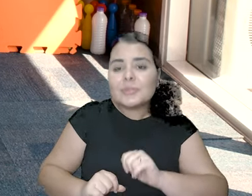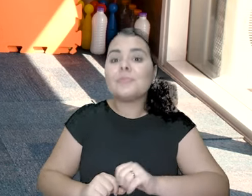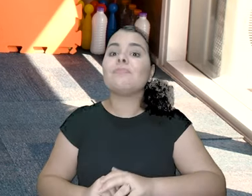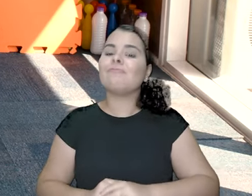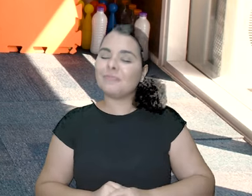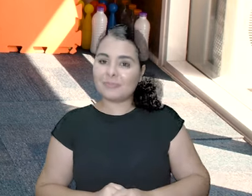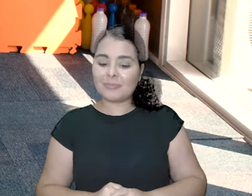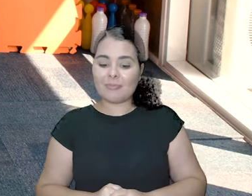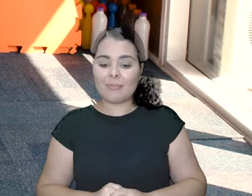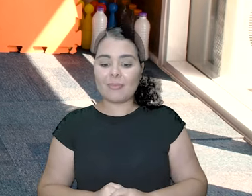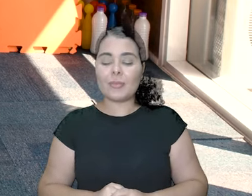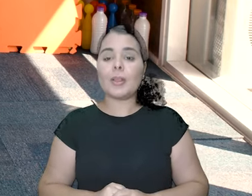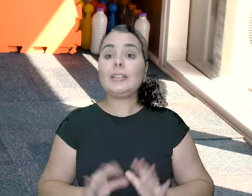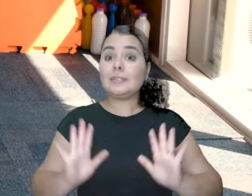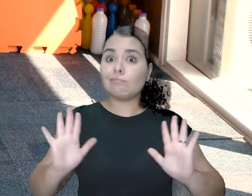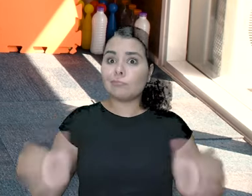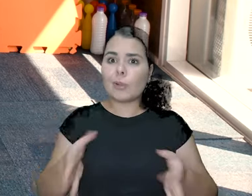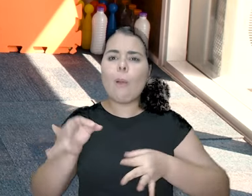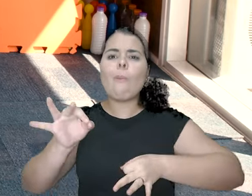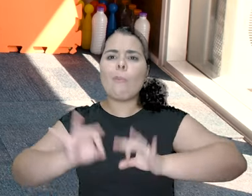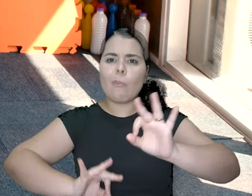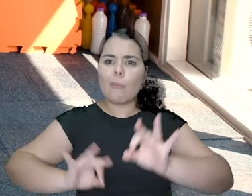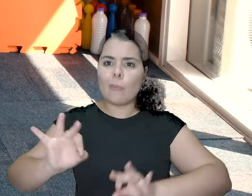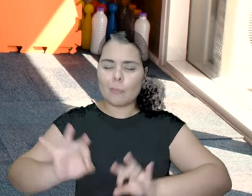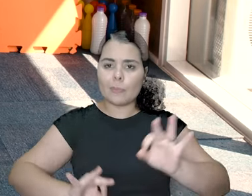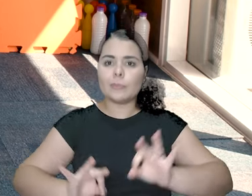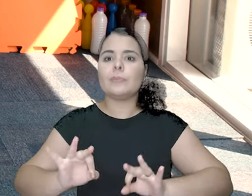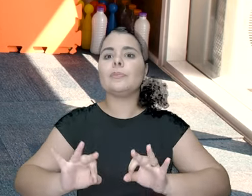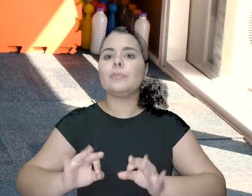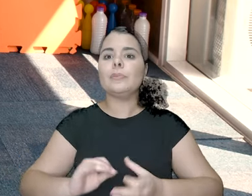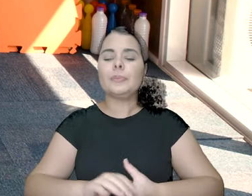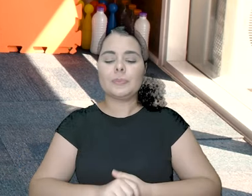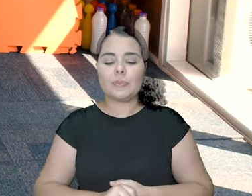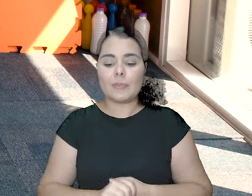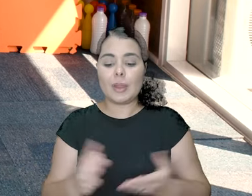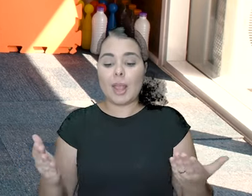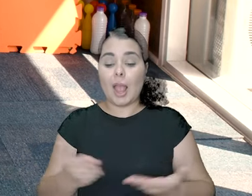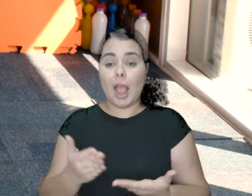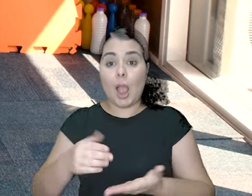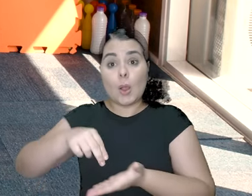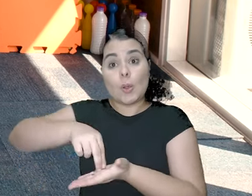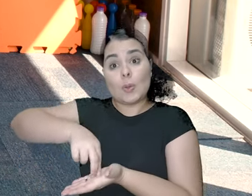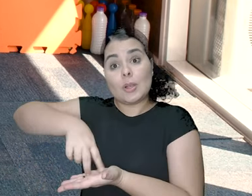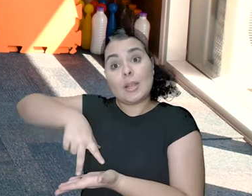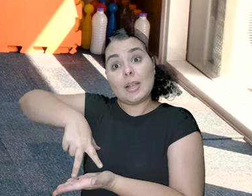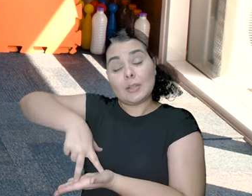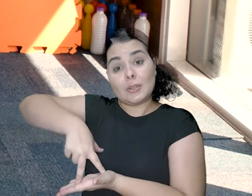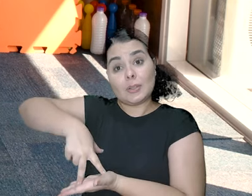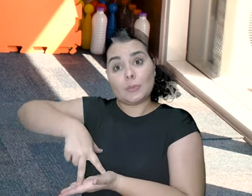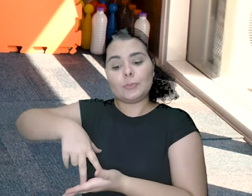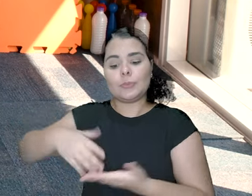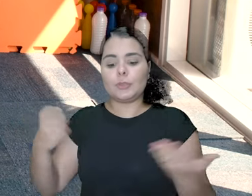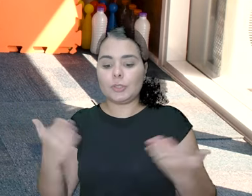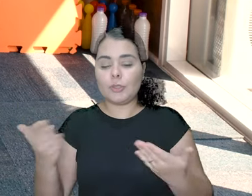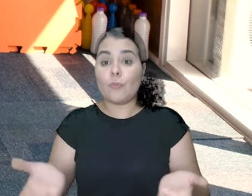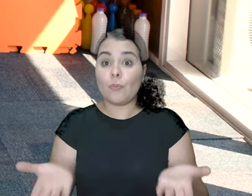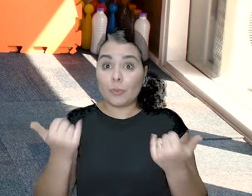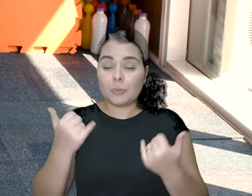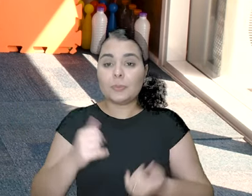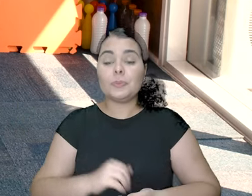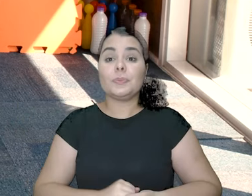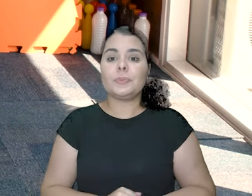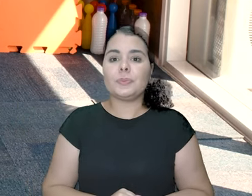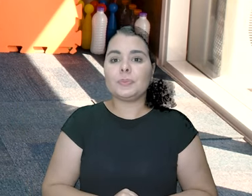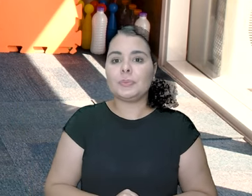Preparados? Posição inicial. Afasta as pernas. Afasta o braço.